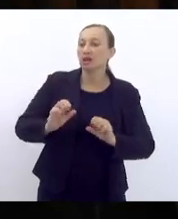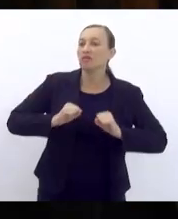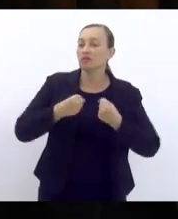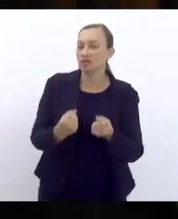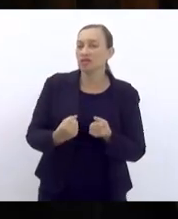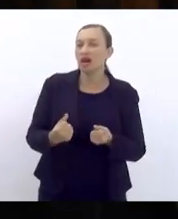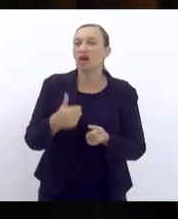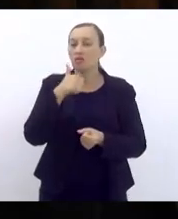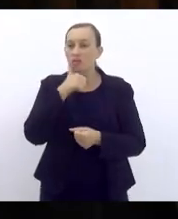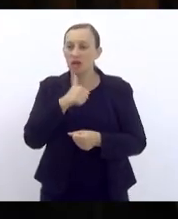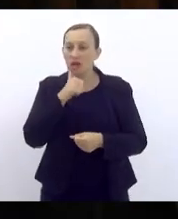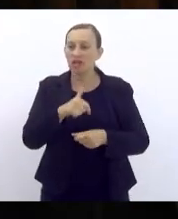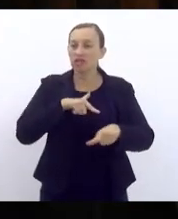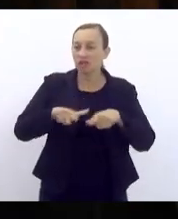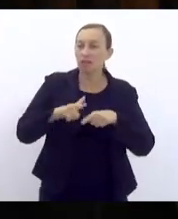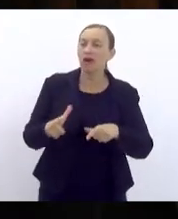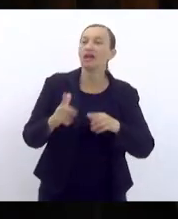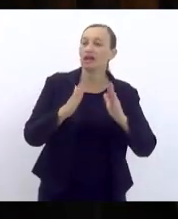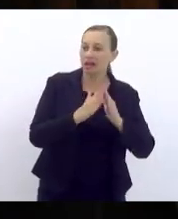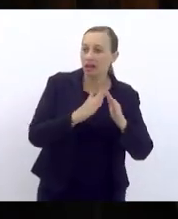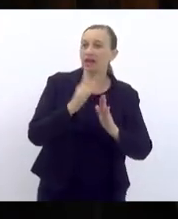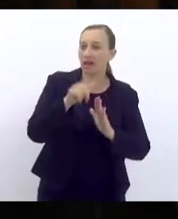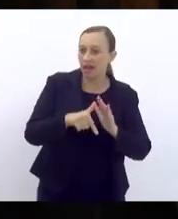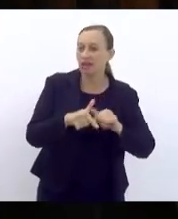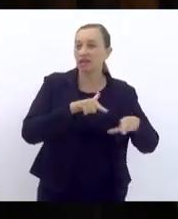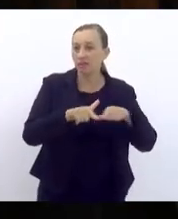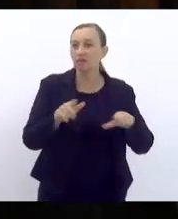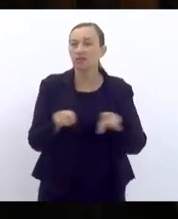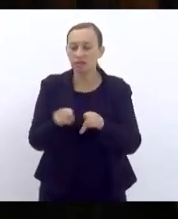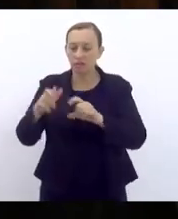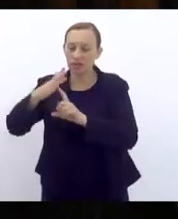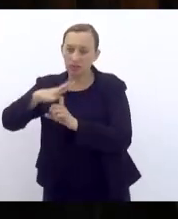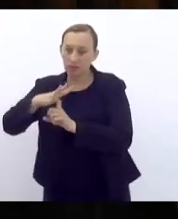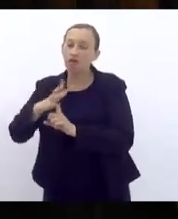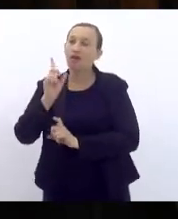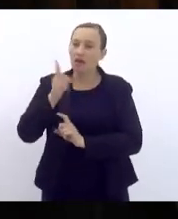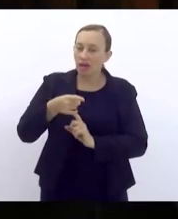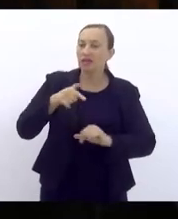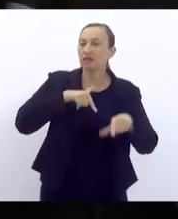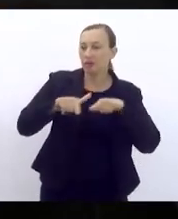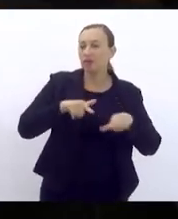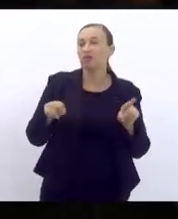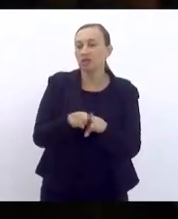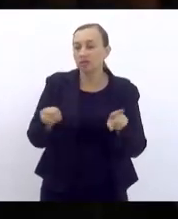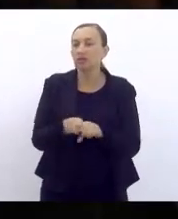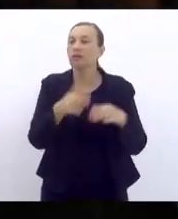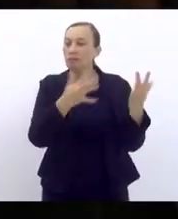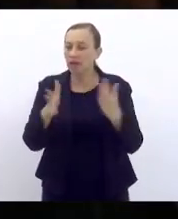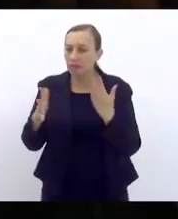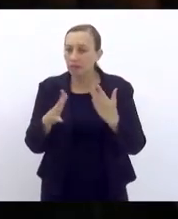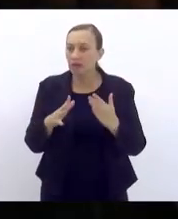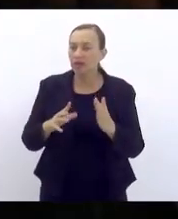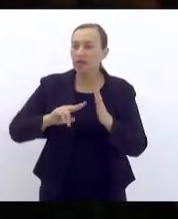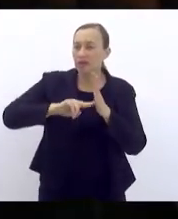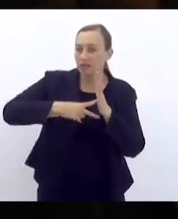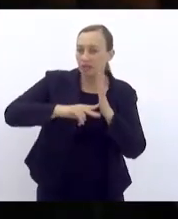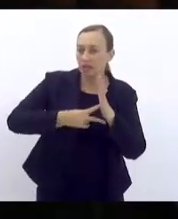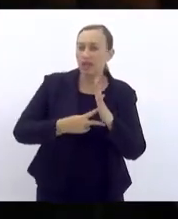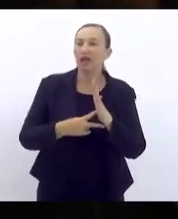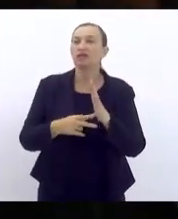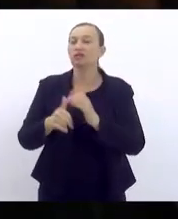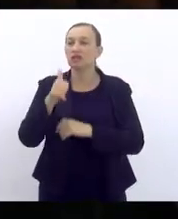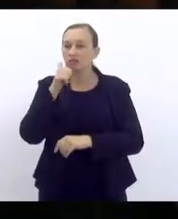e também camelôs são trabalhadores. Então, saúdo Maria dos camelôs, saúdo Isabel do Sindicato das Empregadas